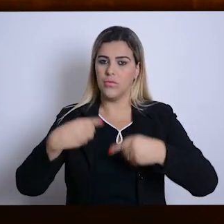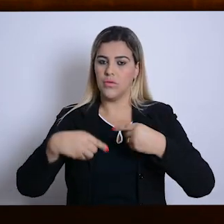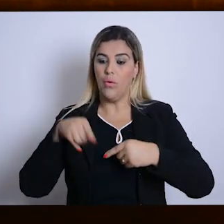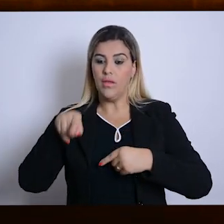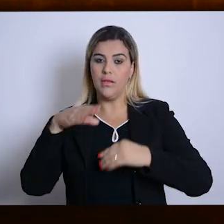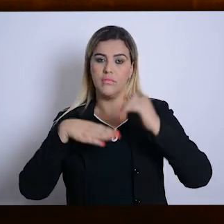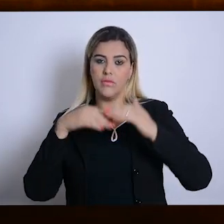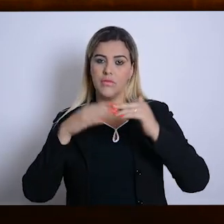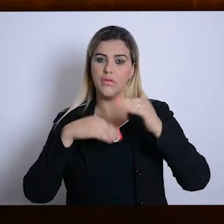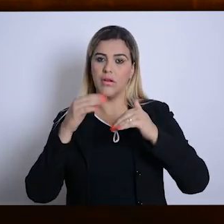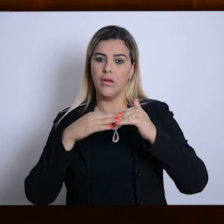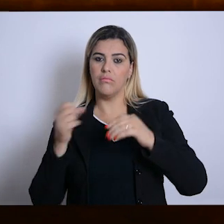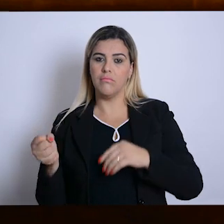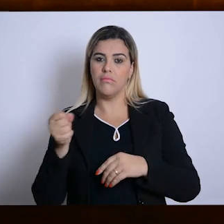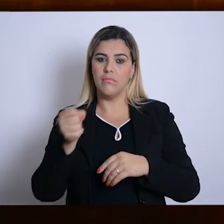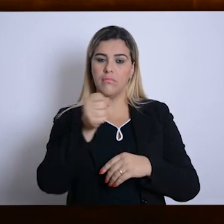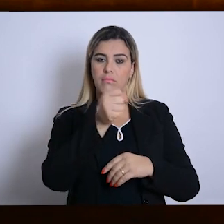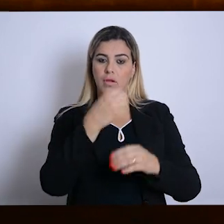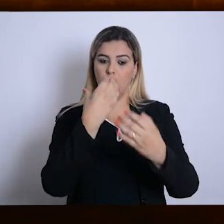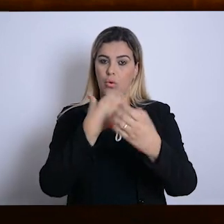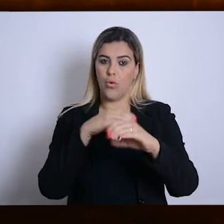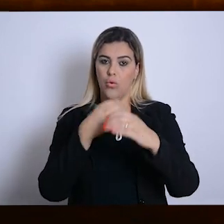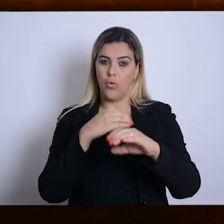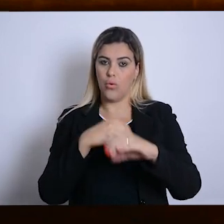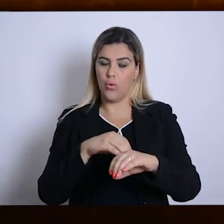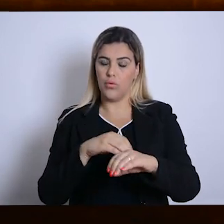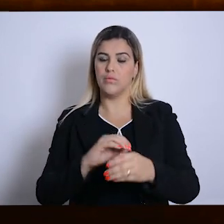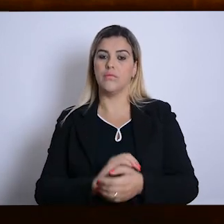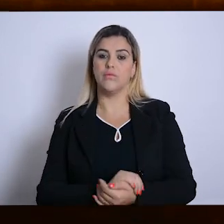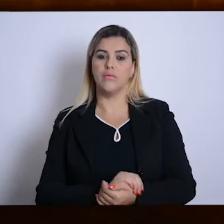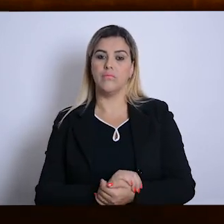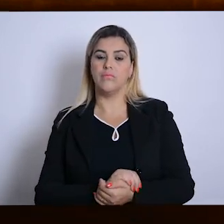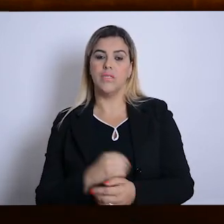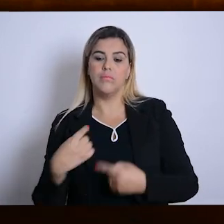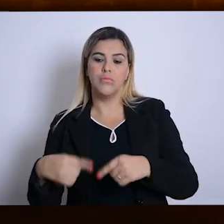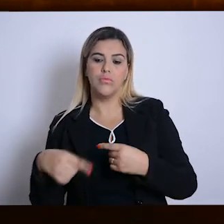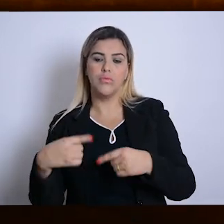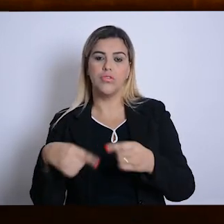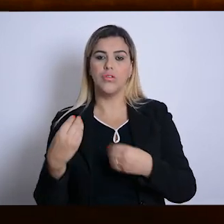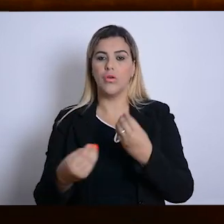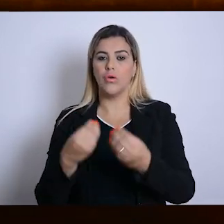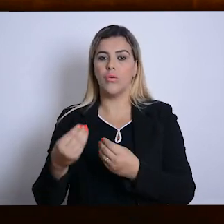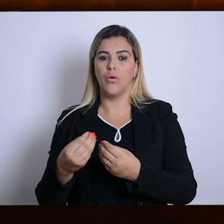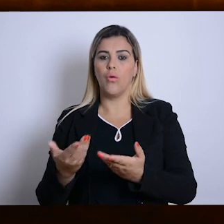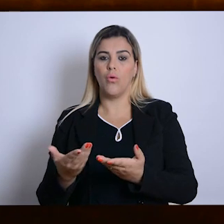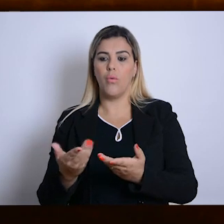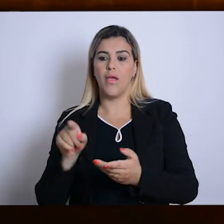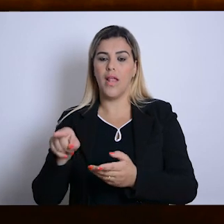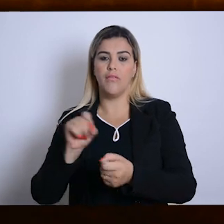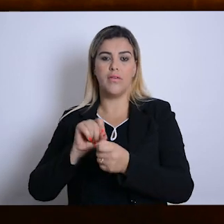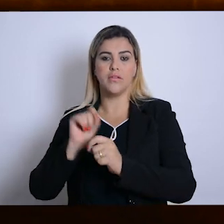a ser inserido nos concursos públicos e passou a ser discutido muito a atuação, qual é o papel desse profissional.